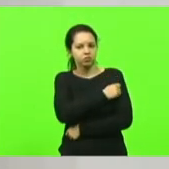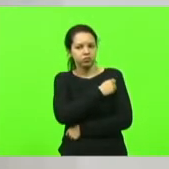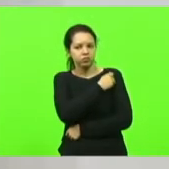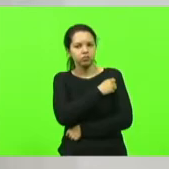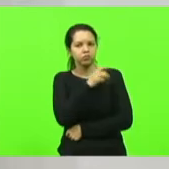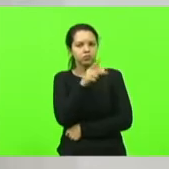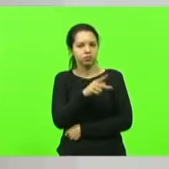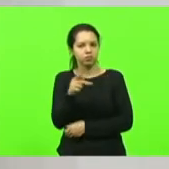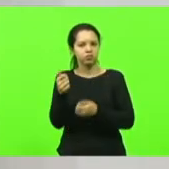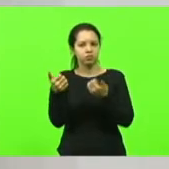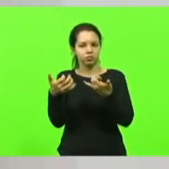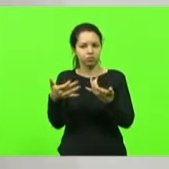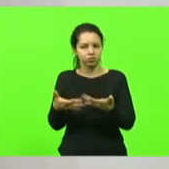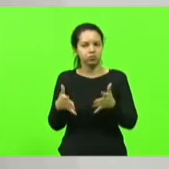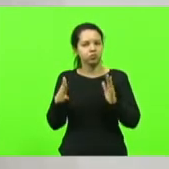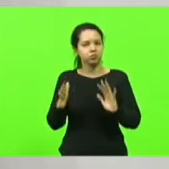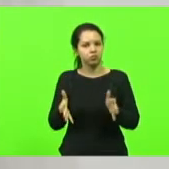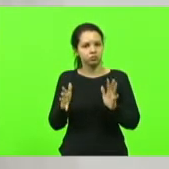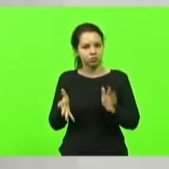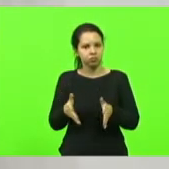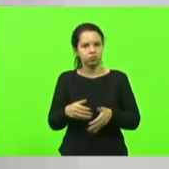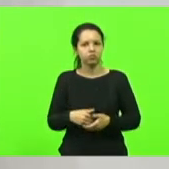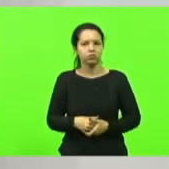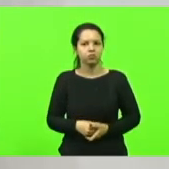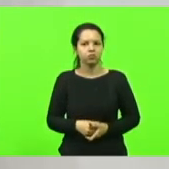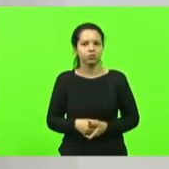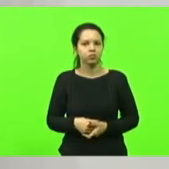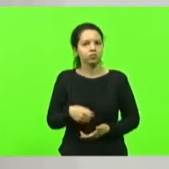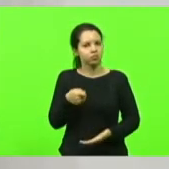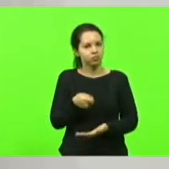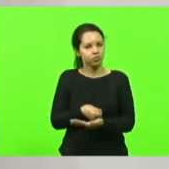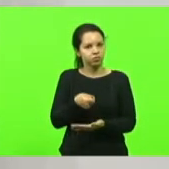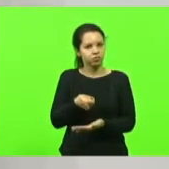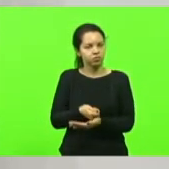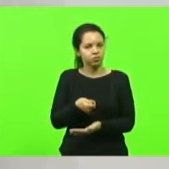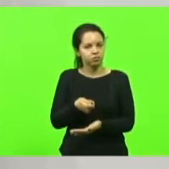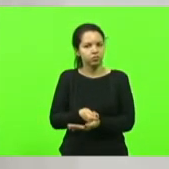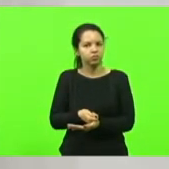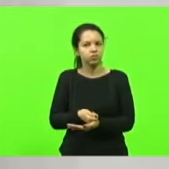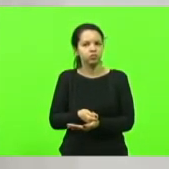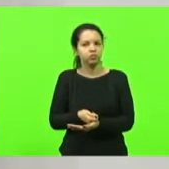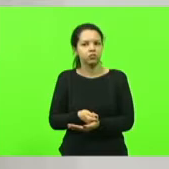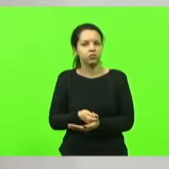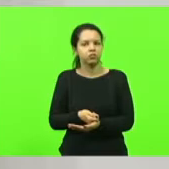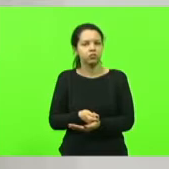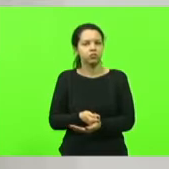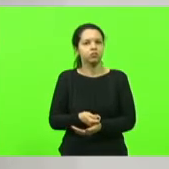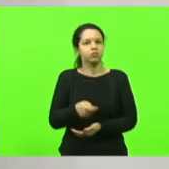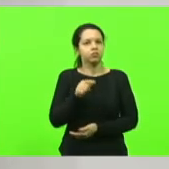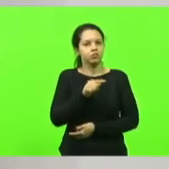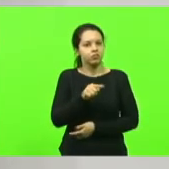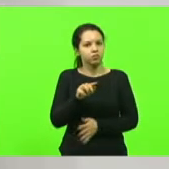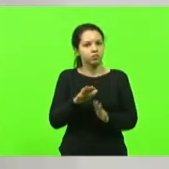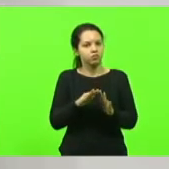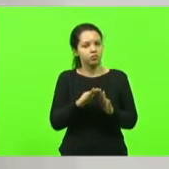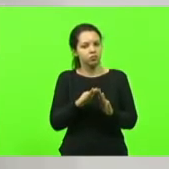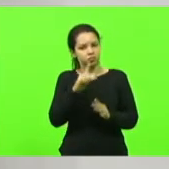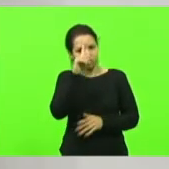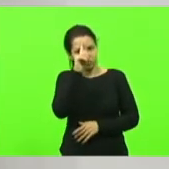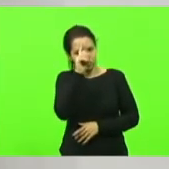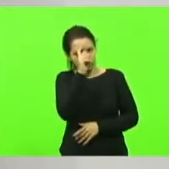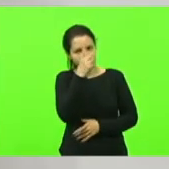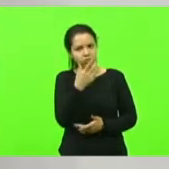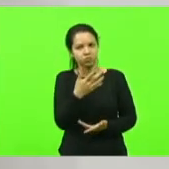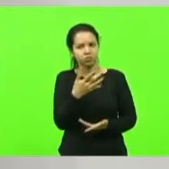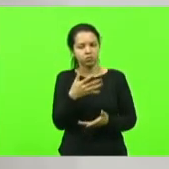para a exigência de, nos hospitais, no pronto-socorro, na